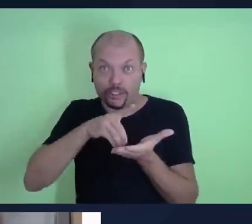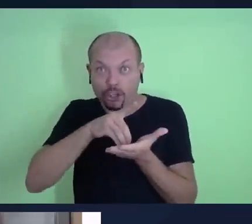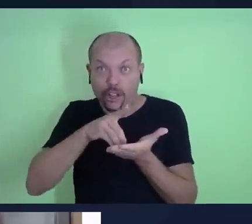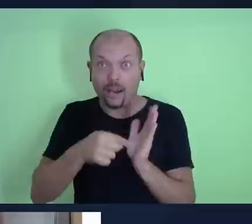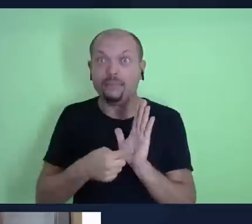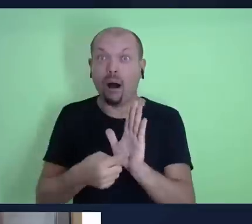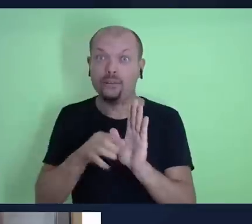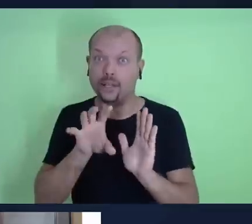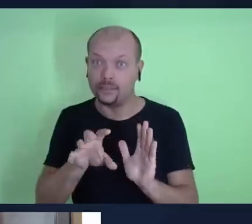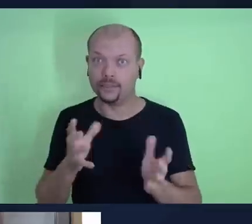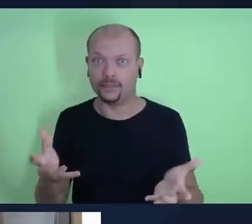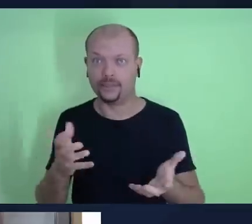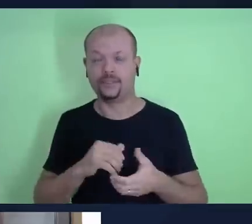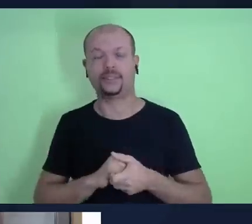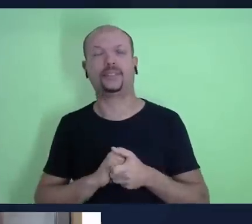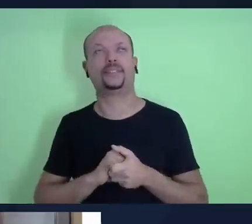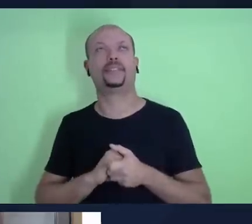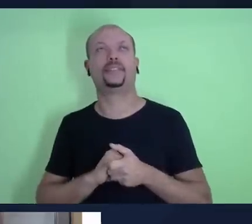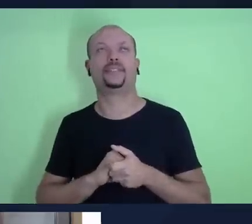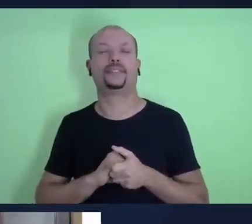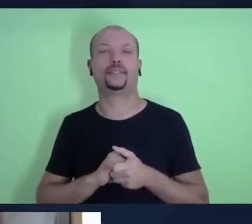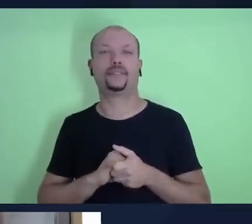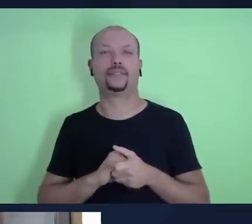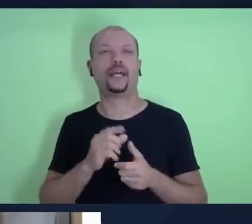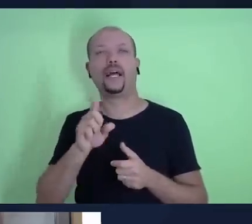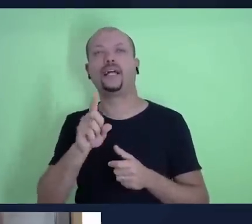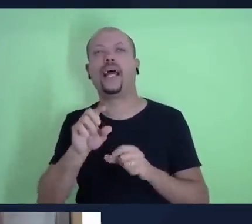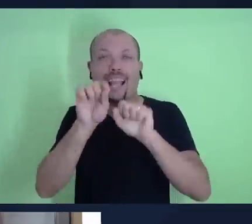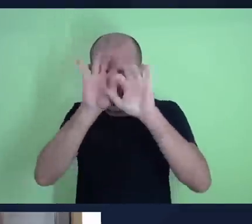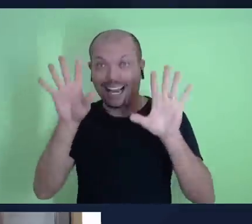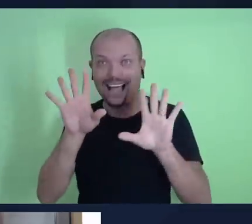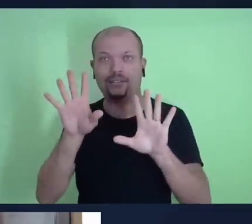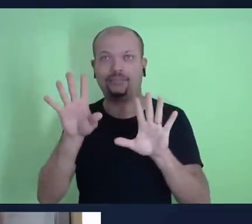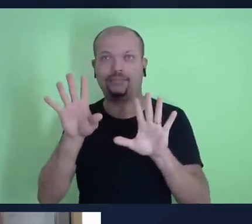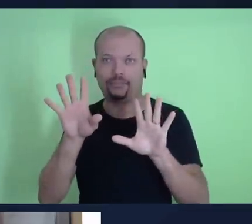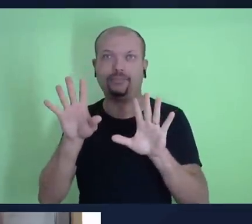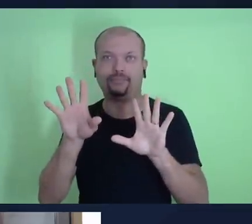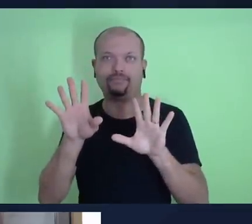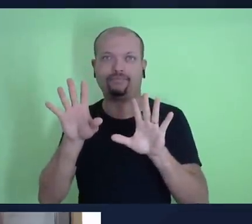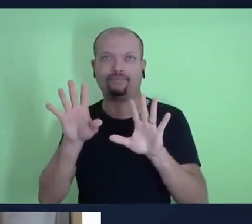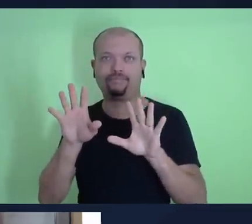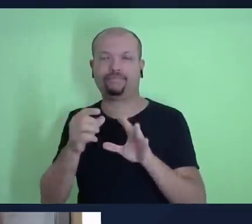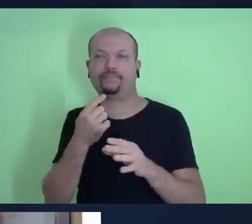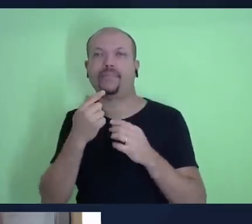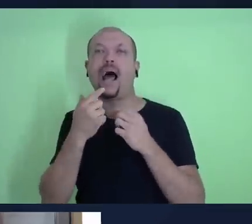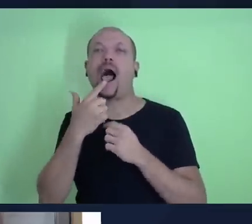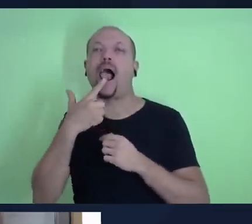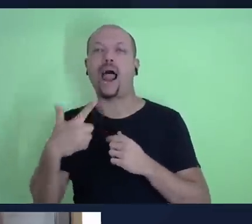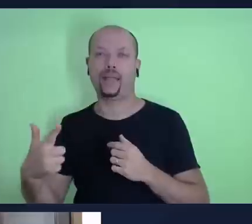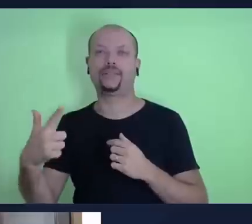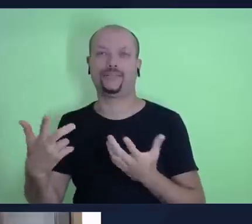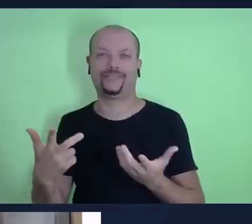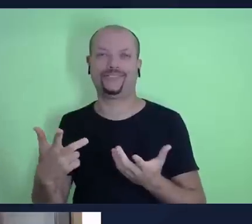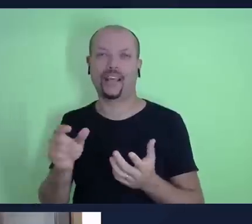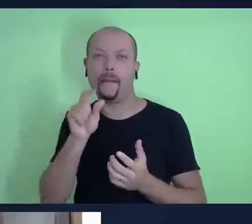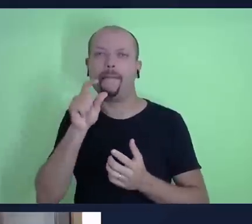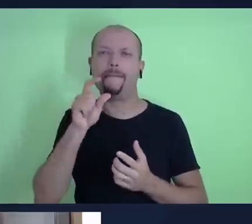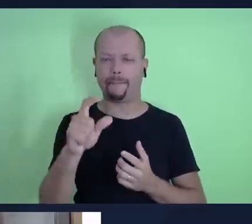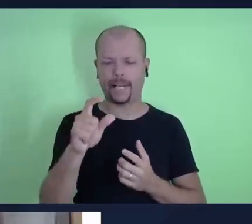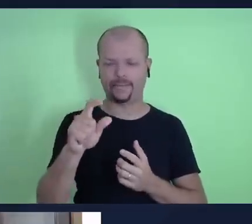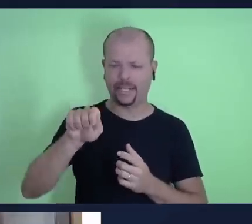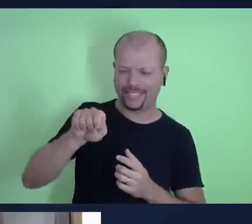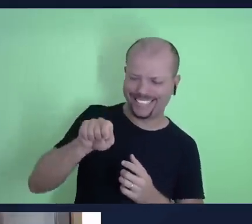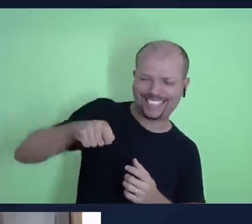Então, é uma questão muito clara do ponto de vista da língua, da palavra que está sendo